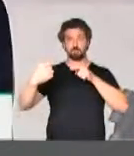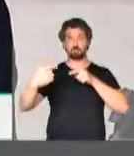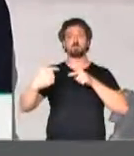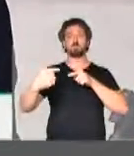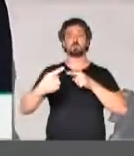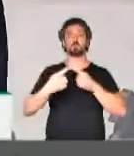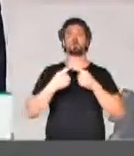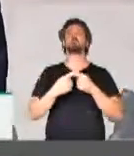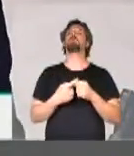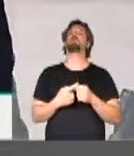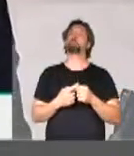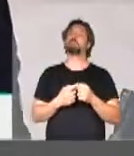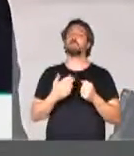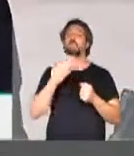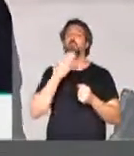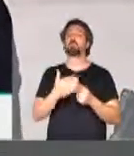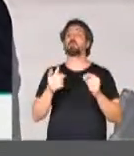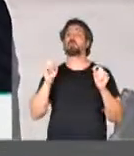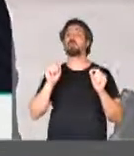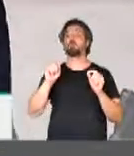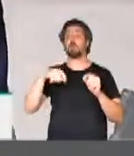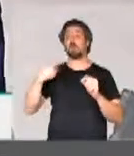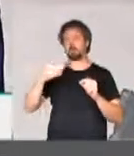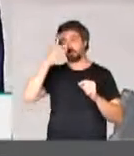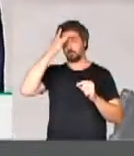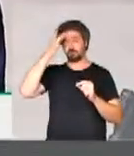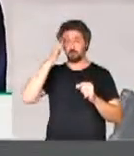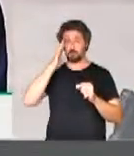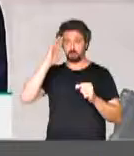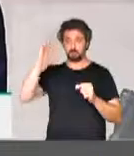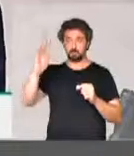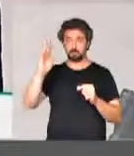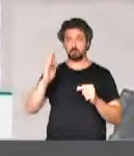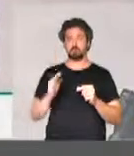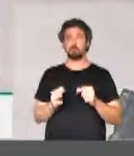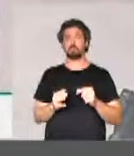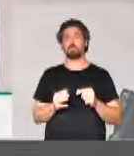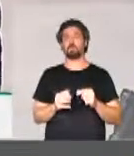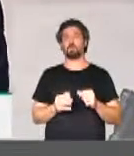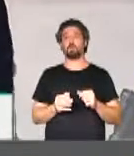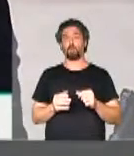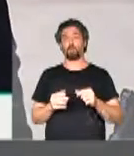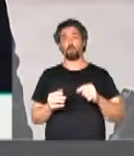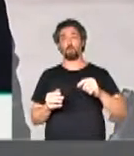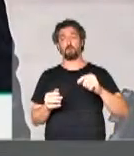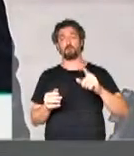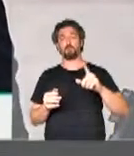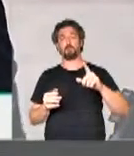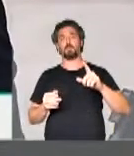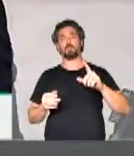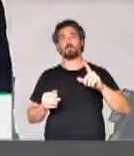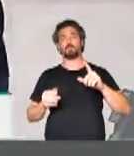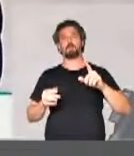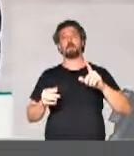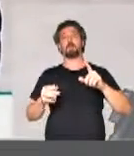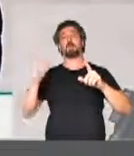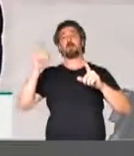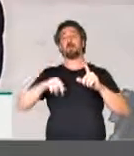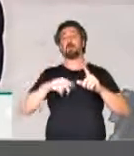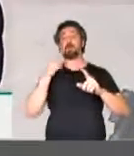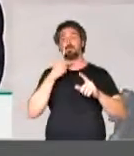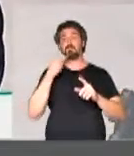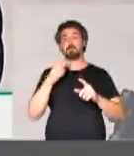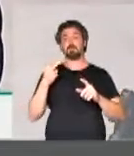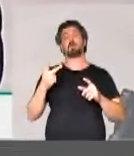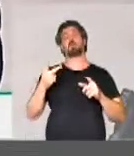e que reclama principalmente daqueles que exercem um papel que nos foi confiado pela sociedade, que é o de